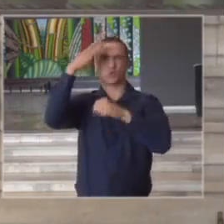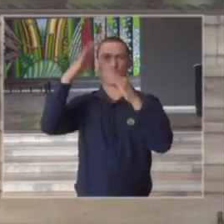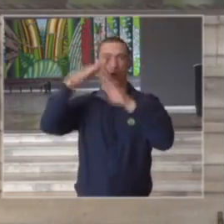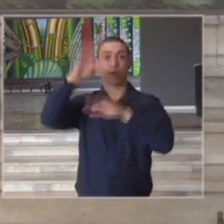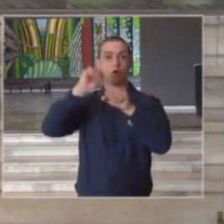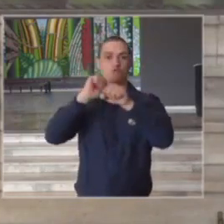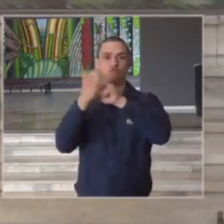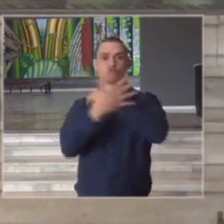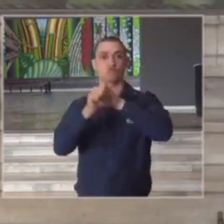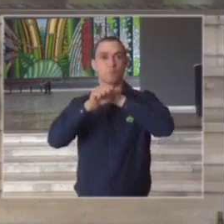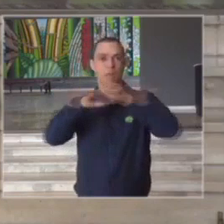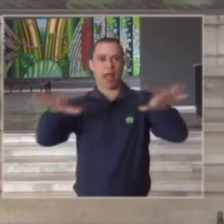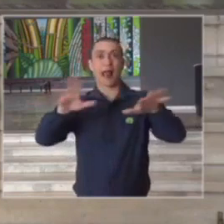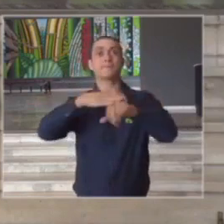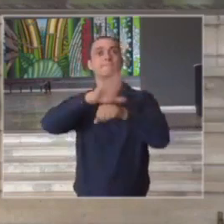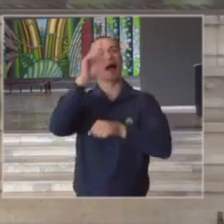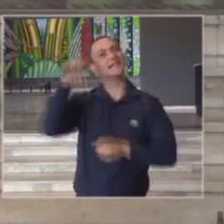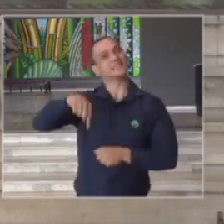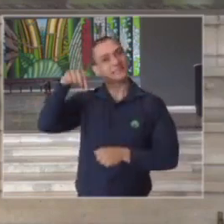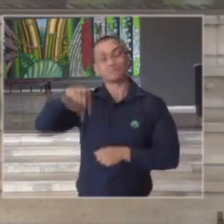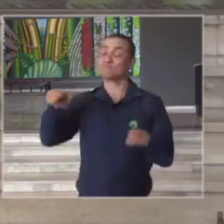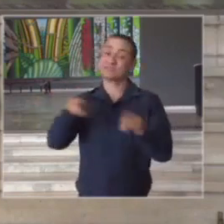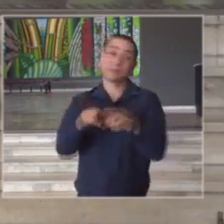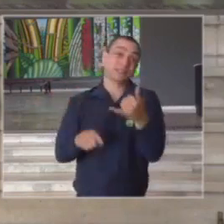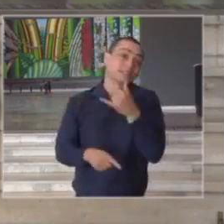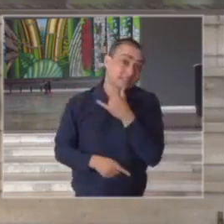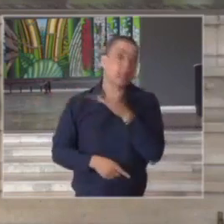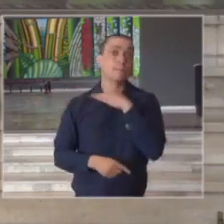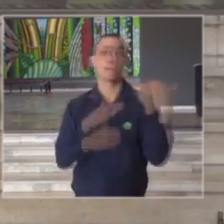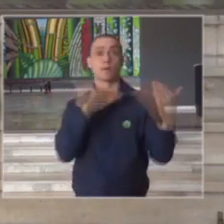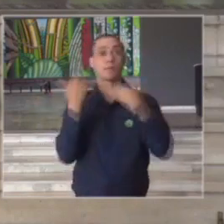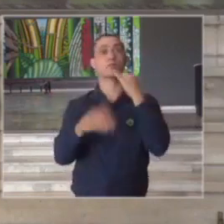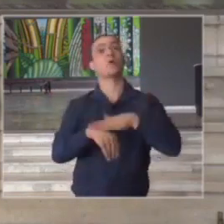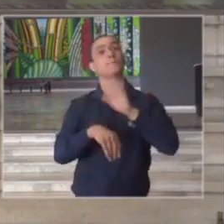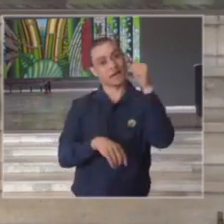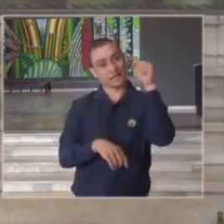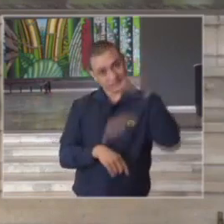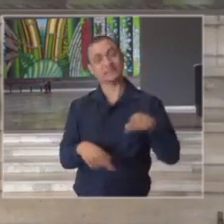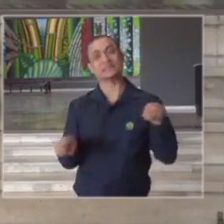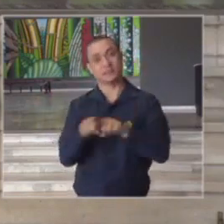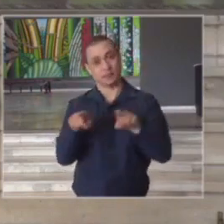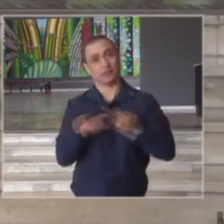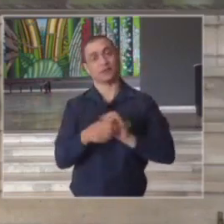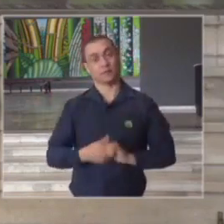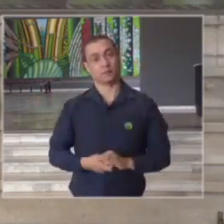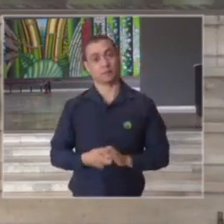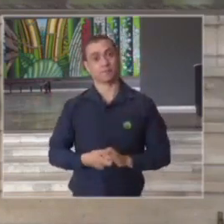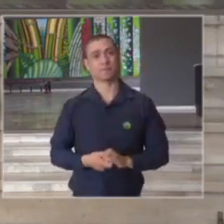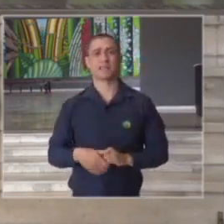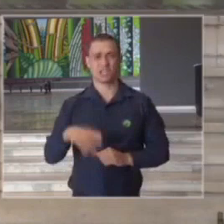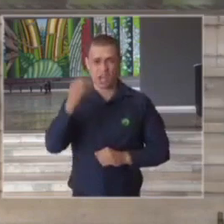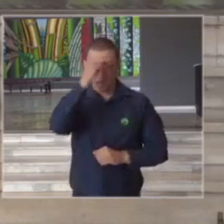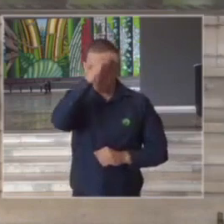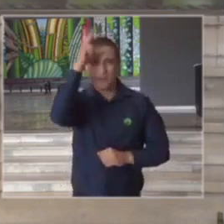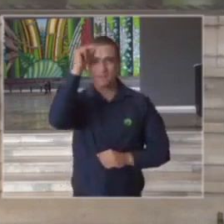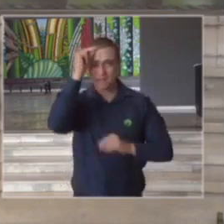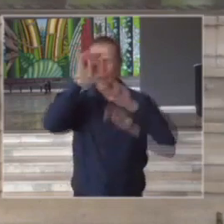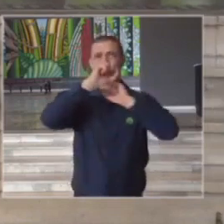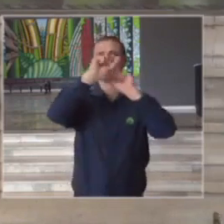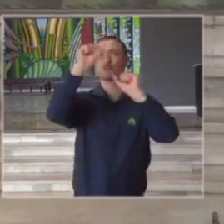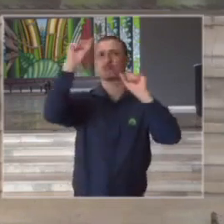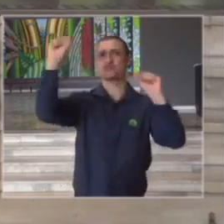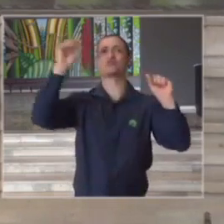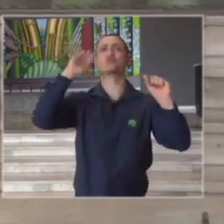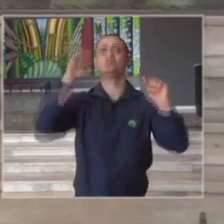de infectados e lamentavelmente o maior número de óbitos também está aqui na região metropolitana vários prefeitos e prefeitas